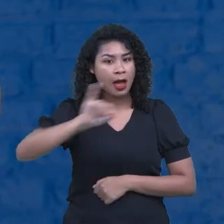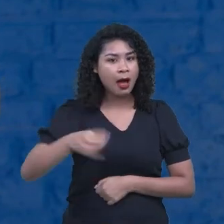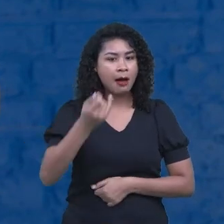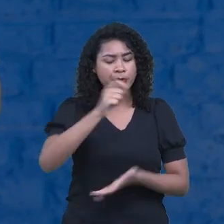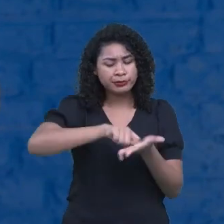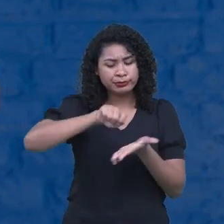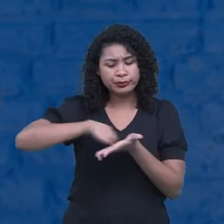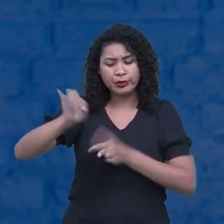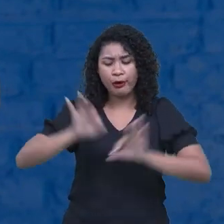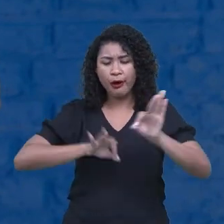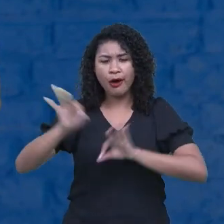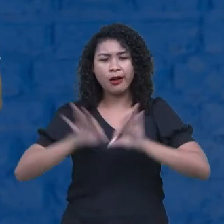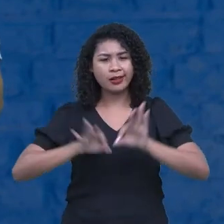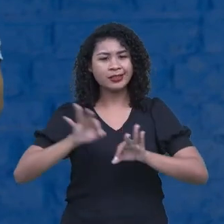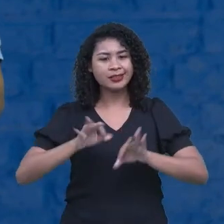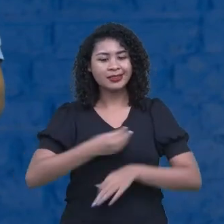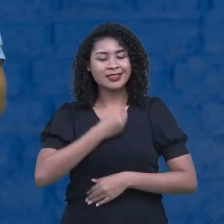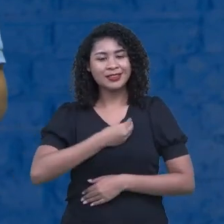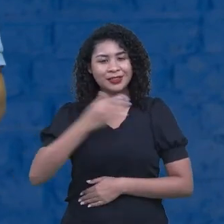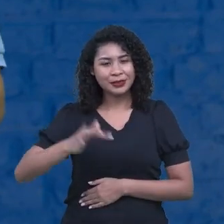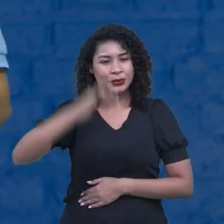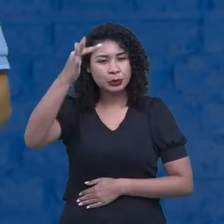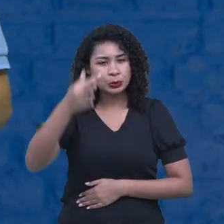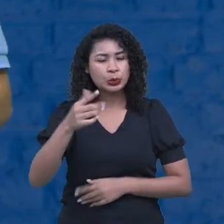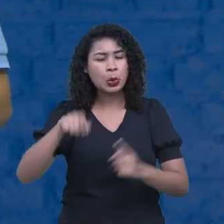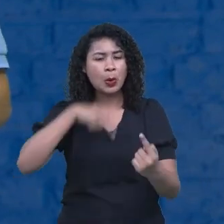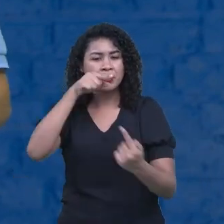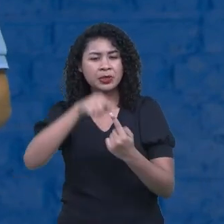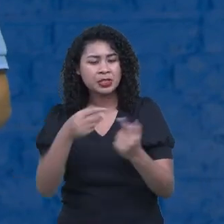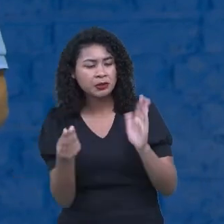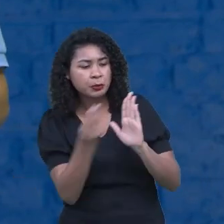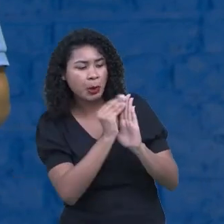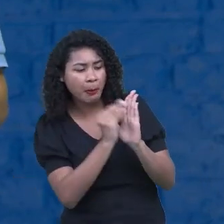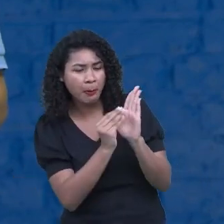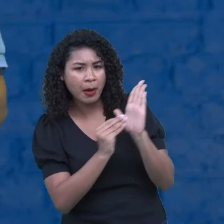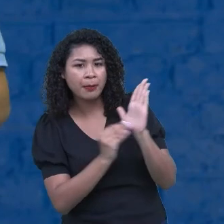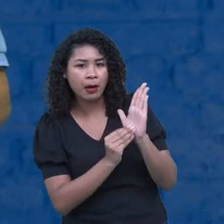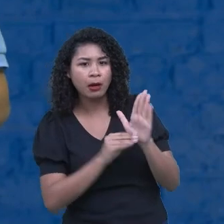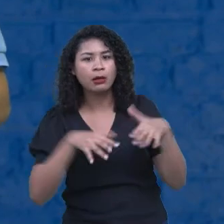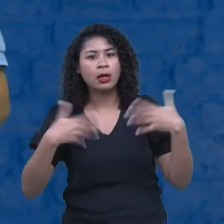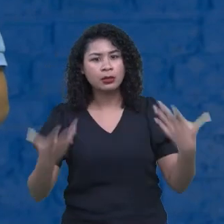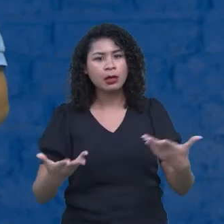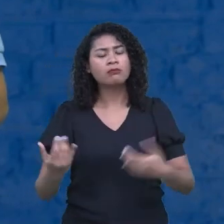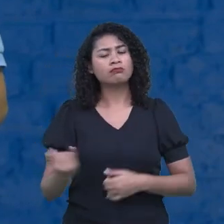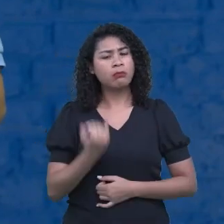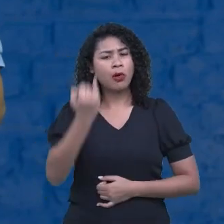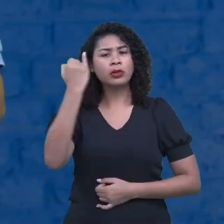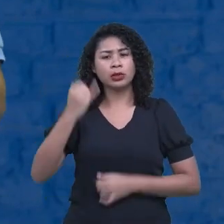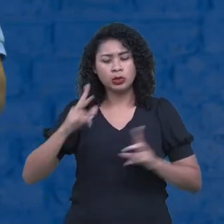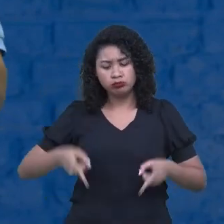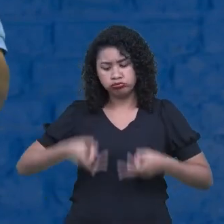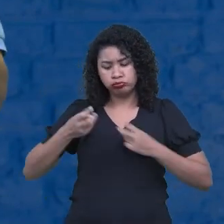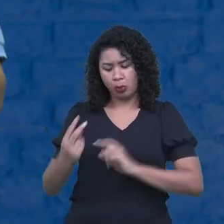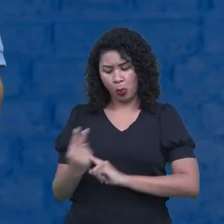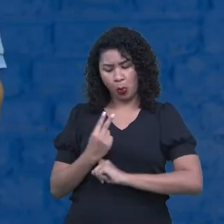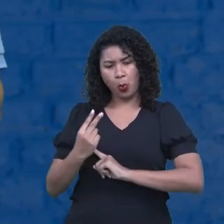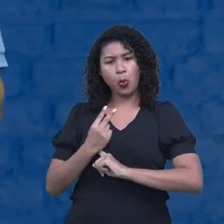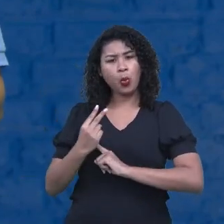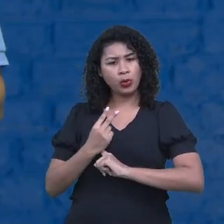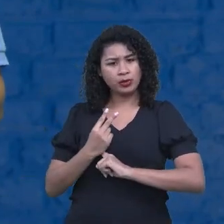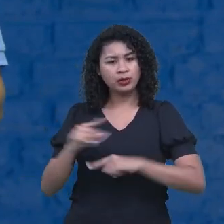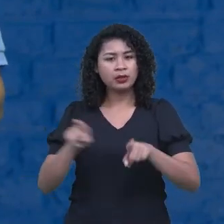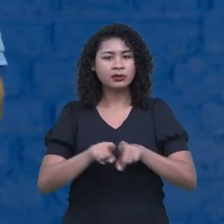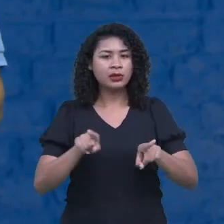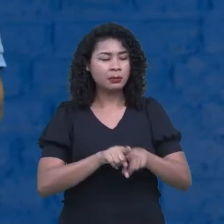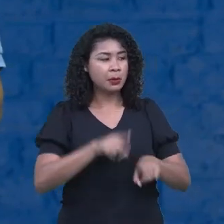autoconheça. Tenham o próprio conhecimento. Cuidem. Eu sempre digo. Cuidem de si. Cuidem do